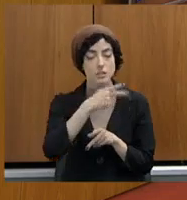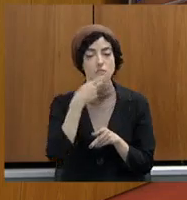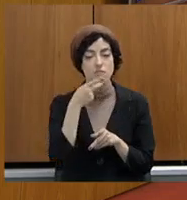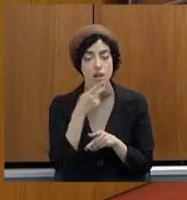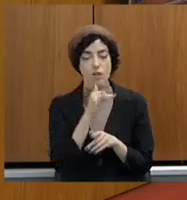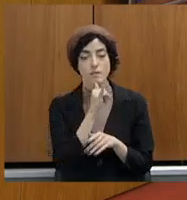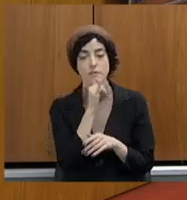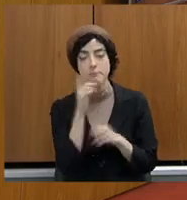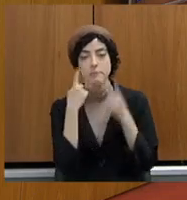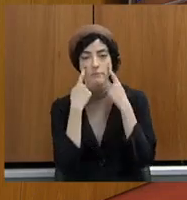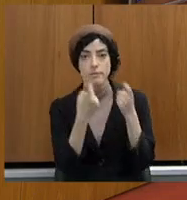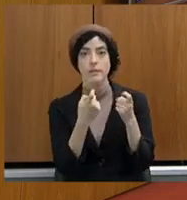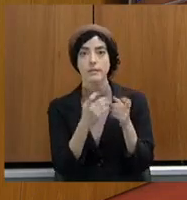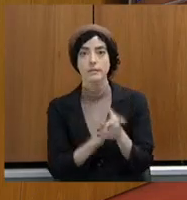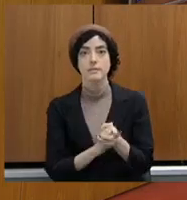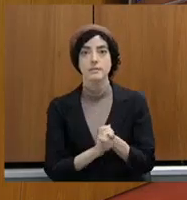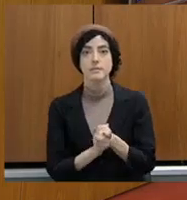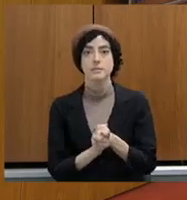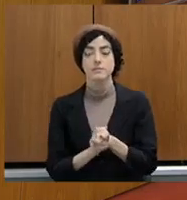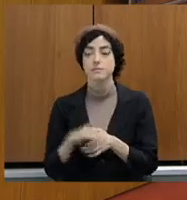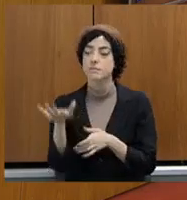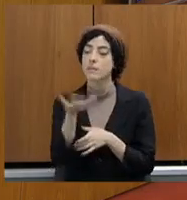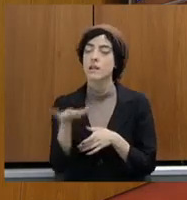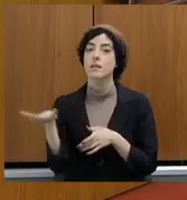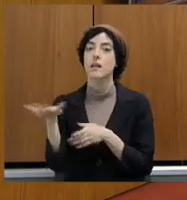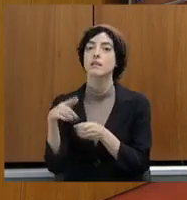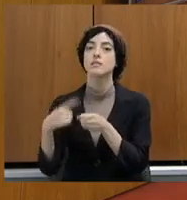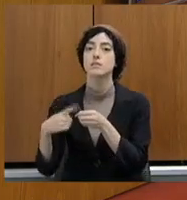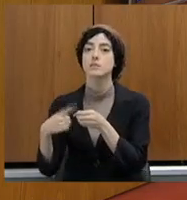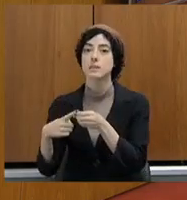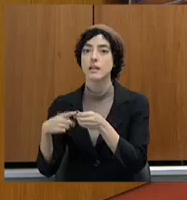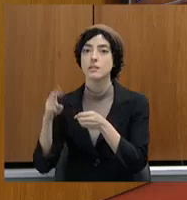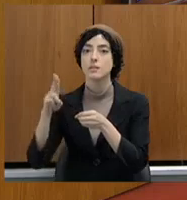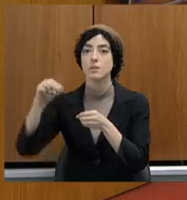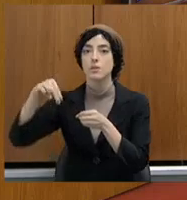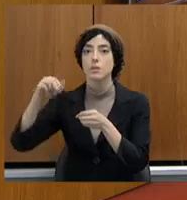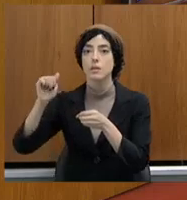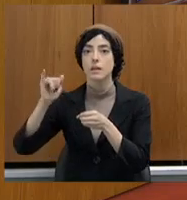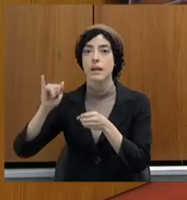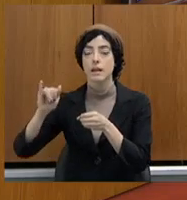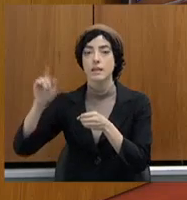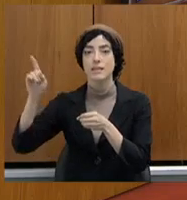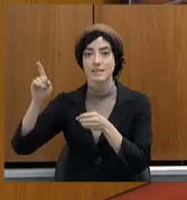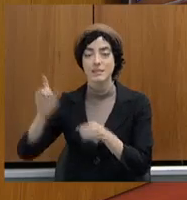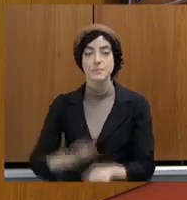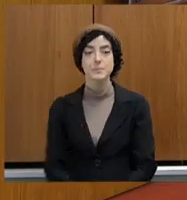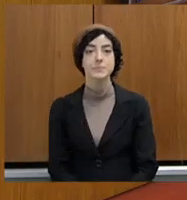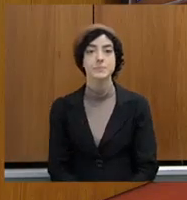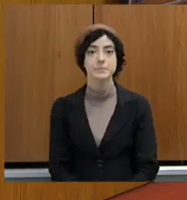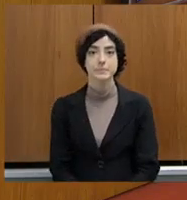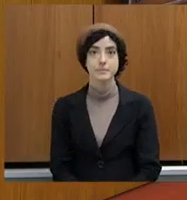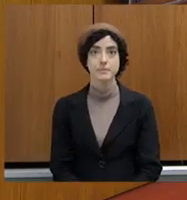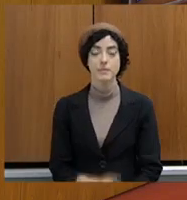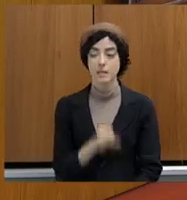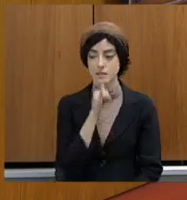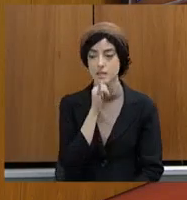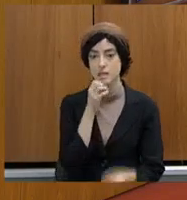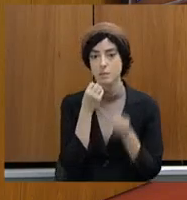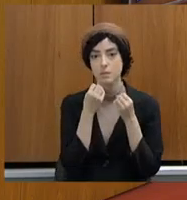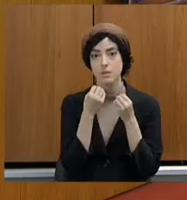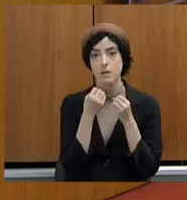Formoso. Formoso está a 280 quilômetros de Unaí. É a maior distância de um plantão. Esse exemplo eu tenho utilizado ele também.